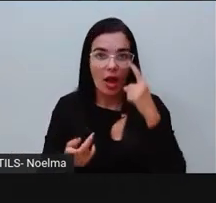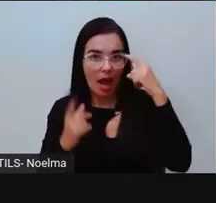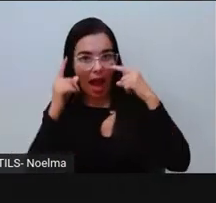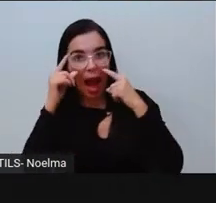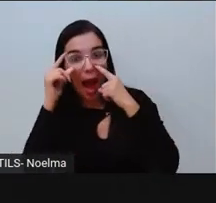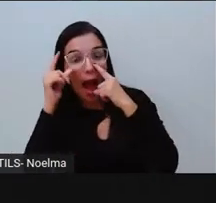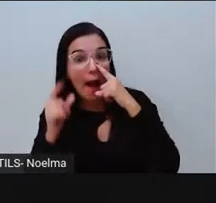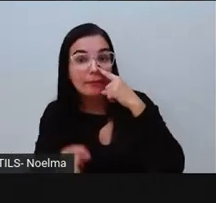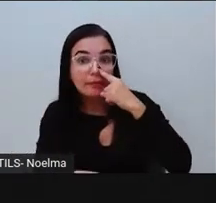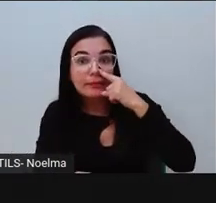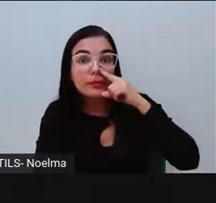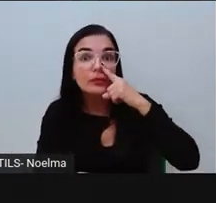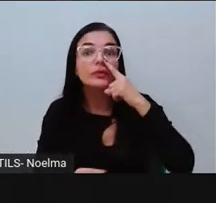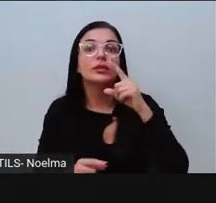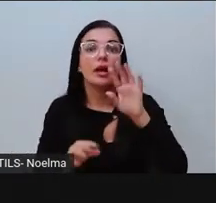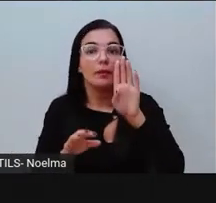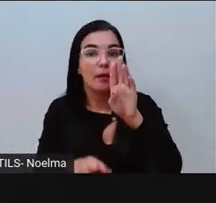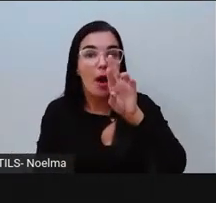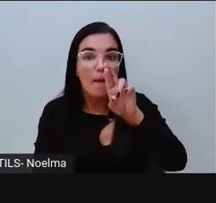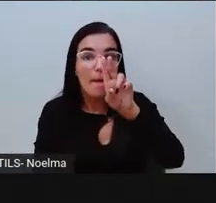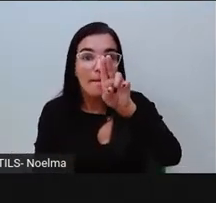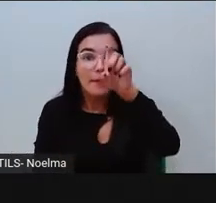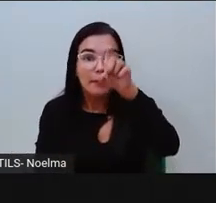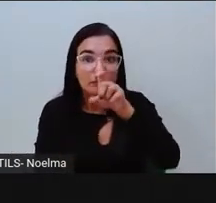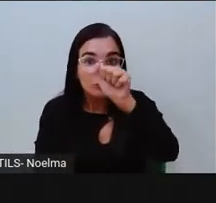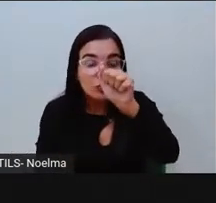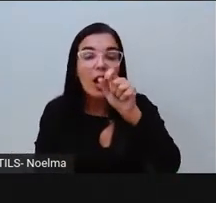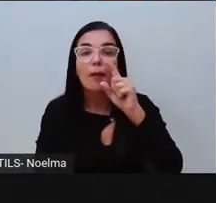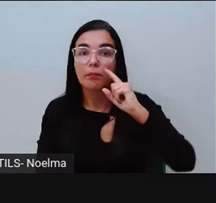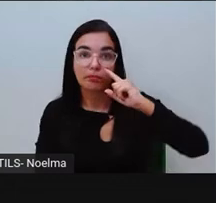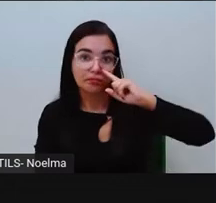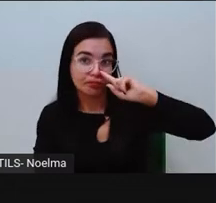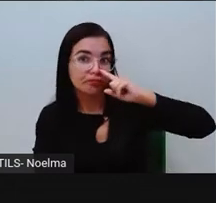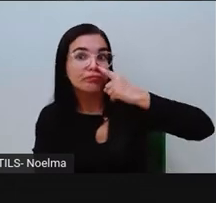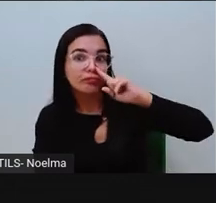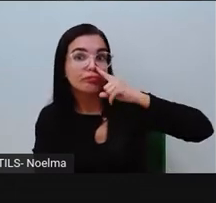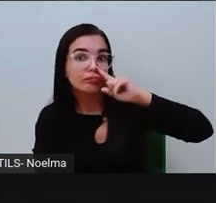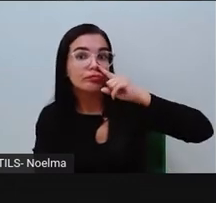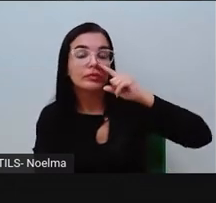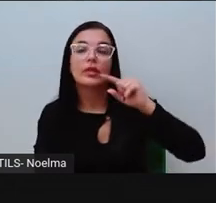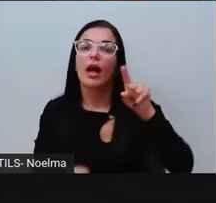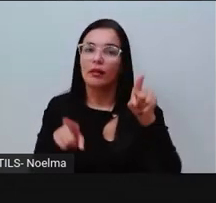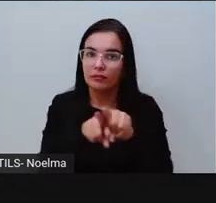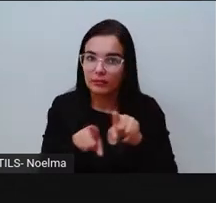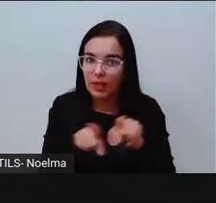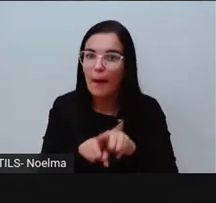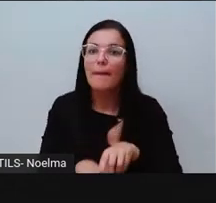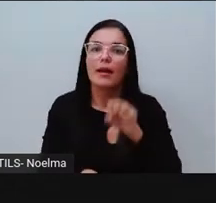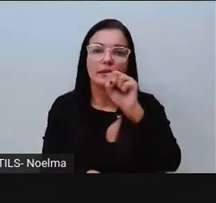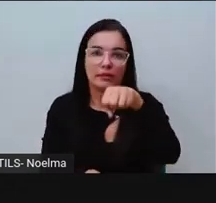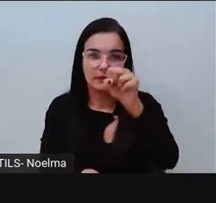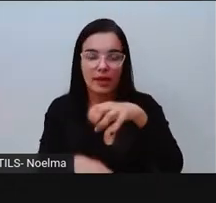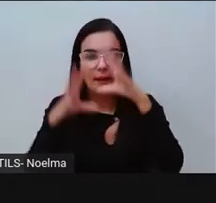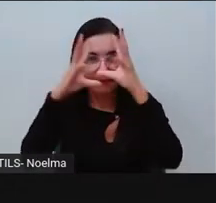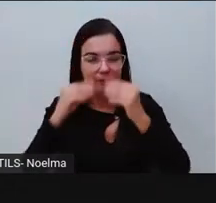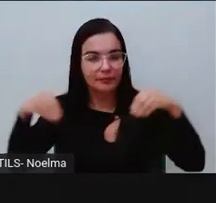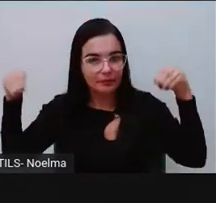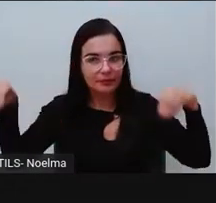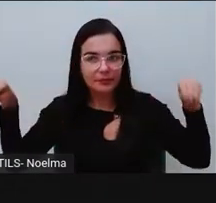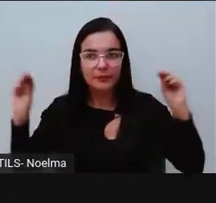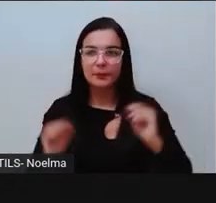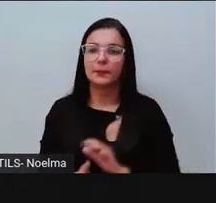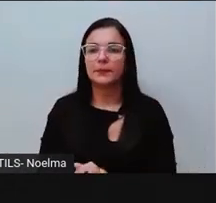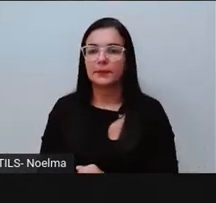personagem fantasioso também, né? Que está presente no texto de Rapunzel. E o